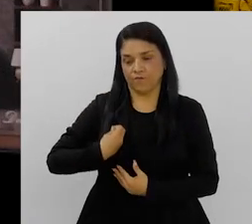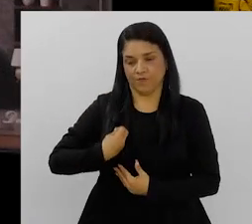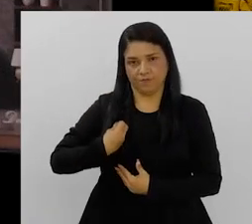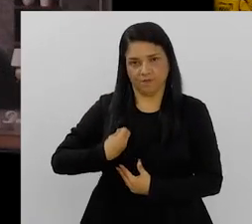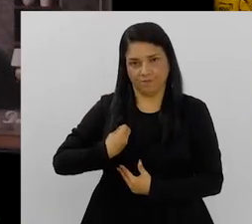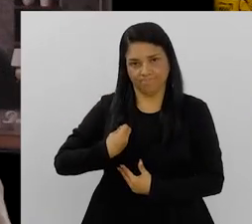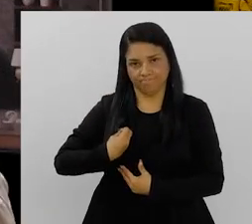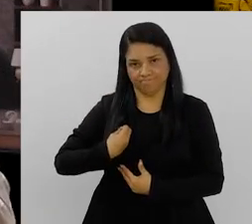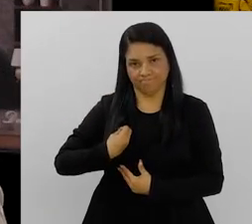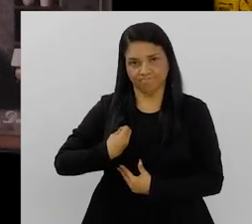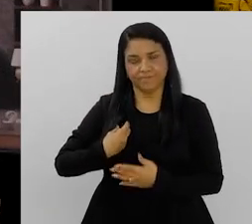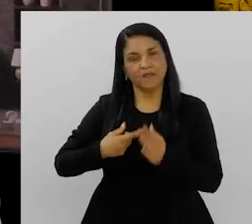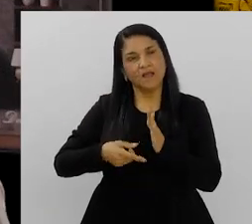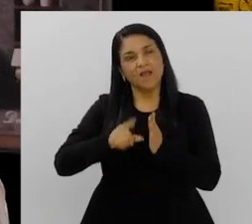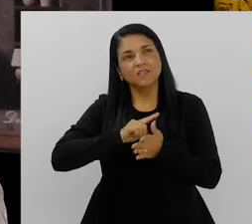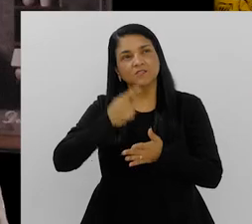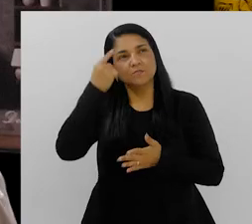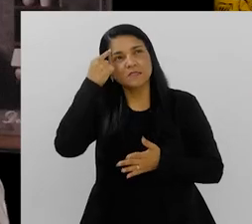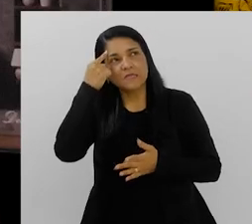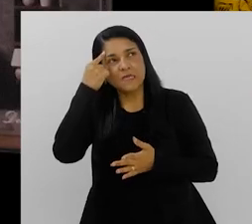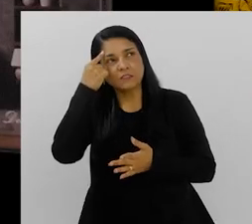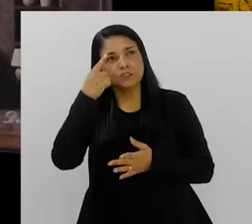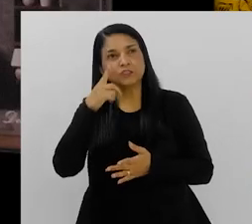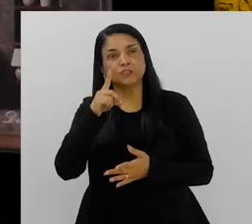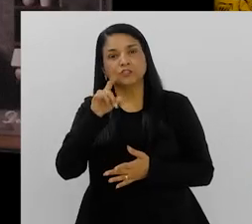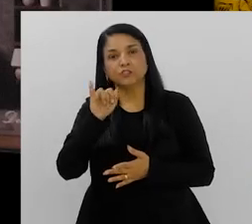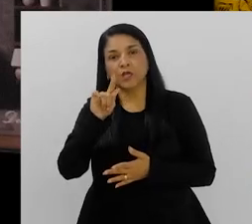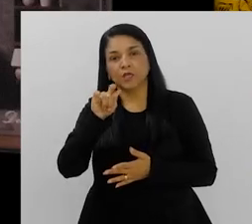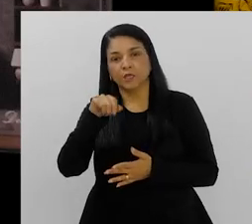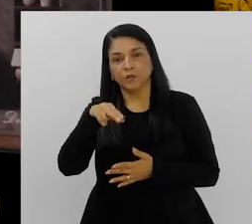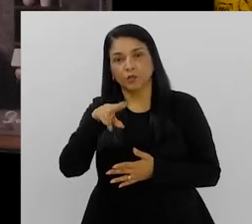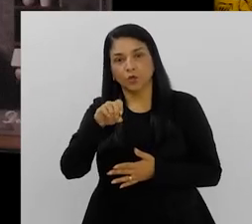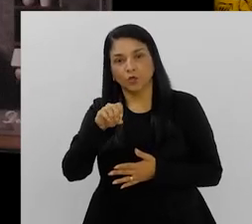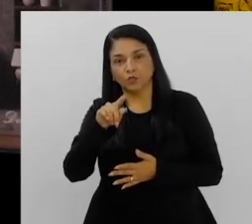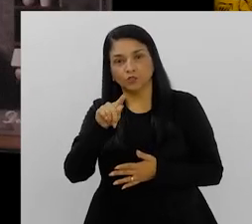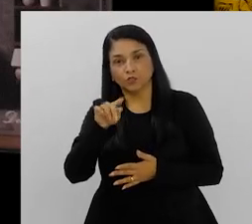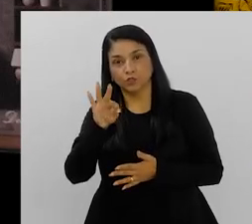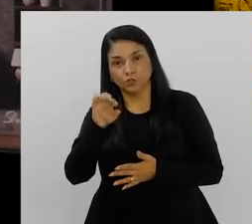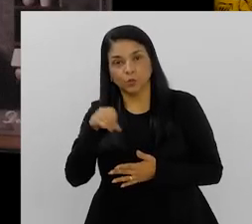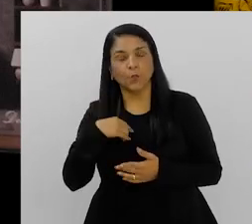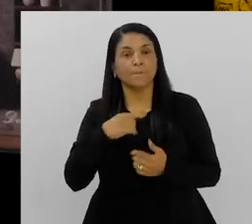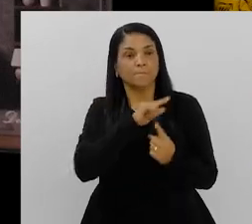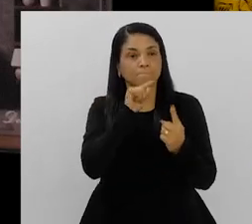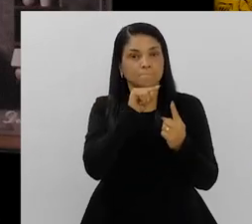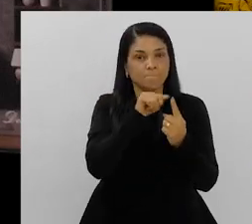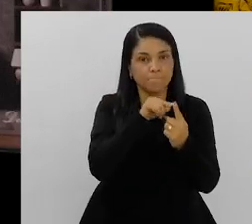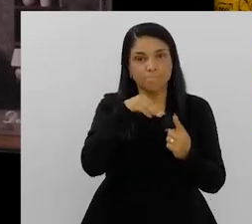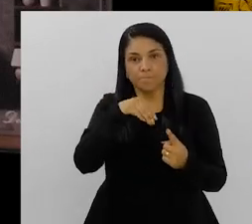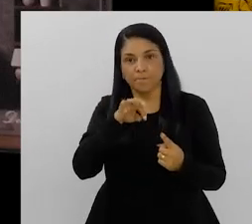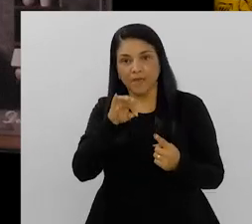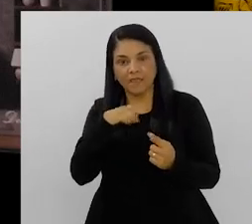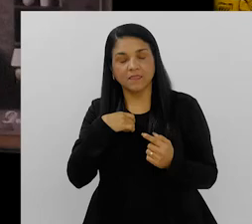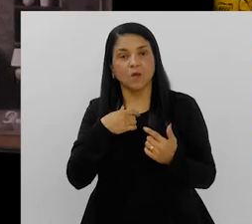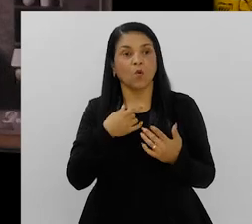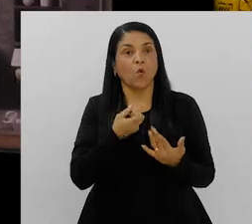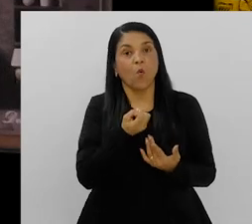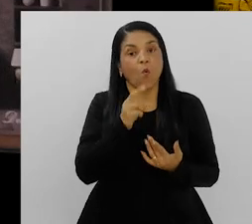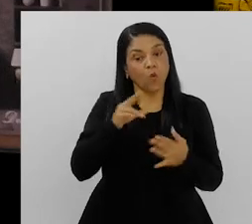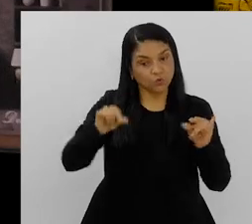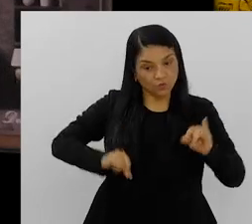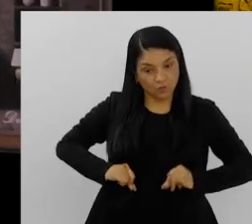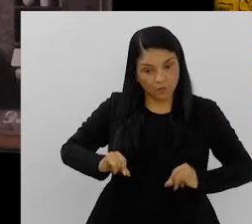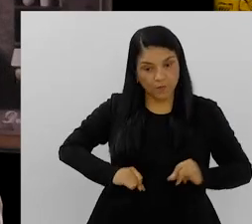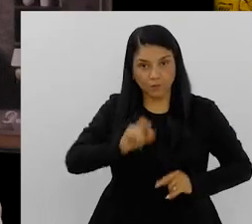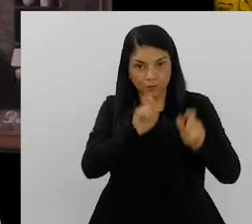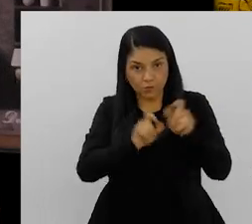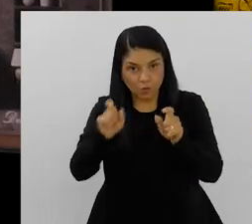viver, né? Assim, antes da gente pensar diagnósticos, antes da gente pensar metas, antes da gente pensar medicalização do sofrimento das pessoas,